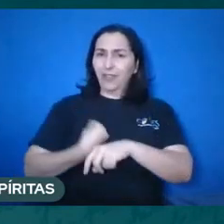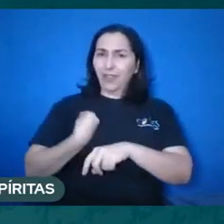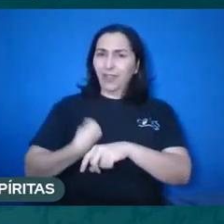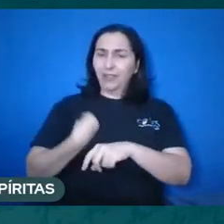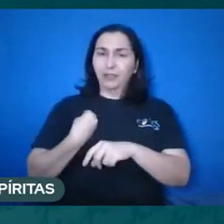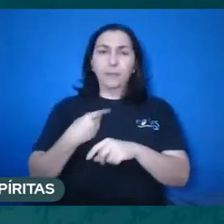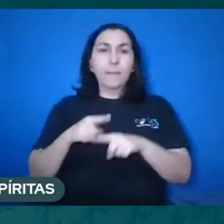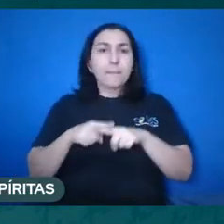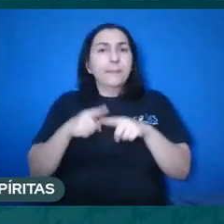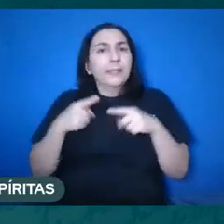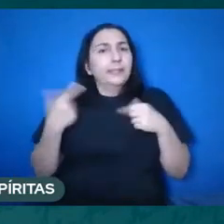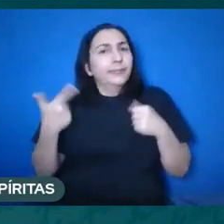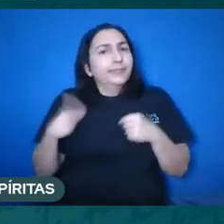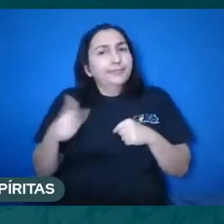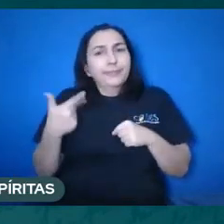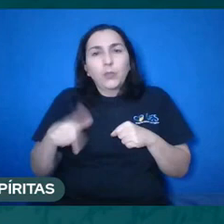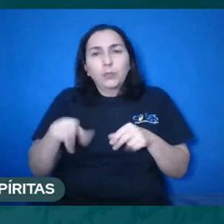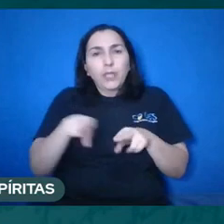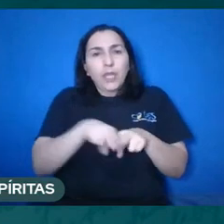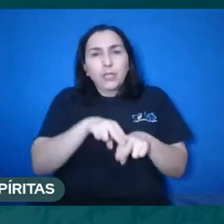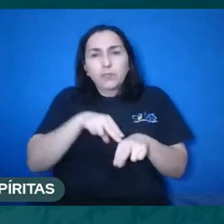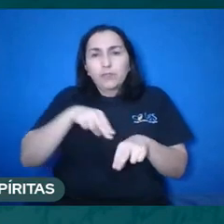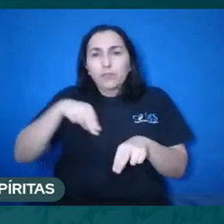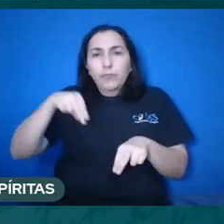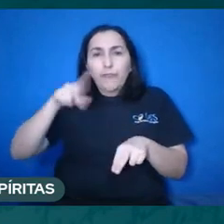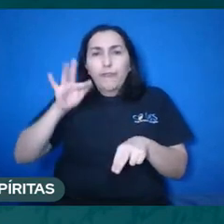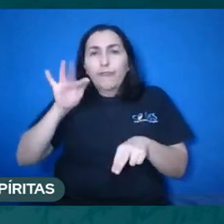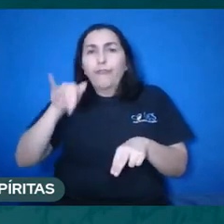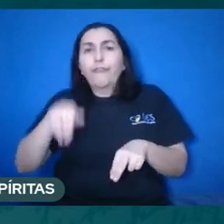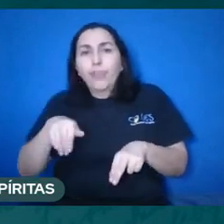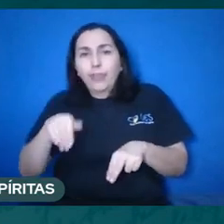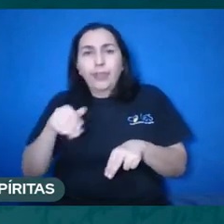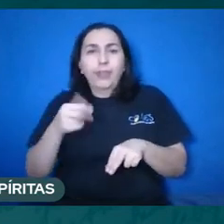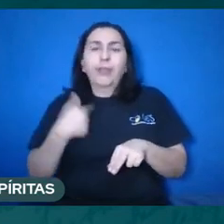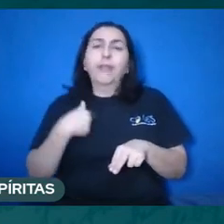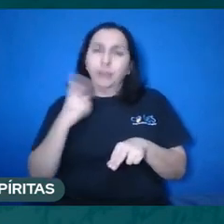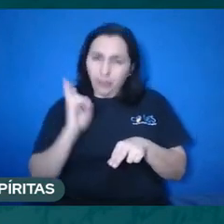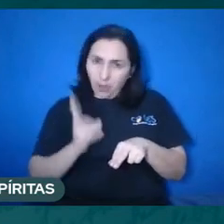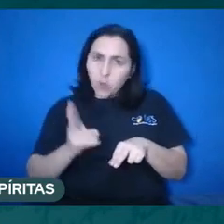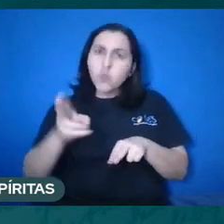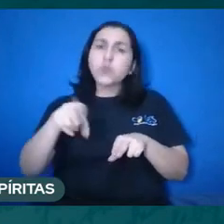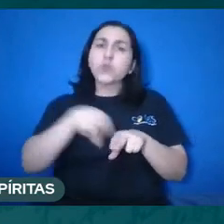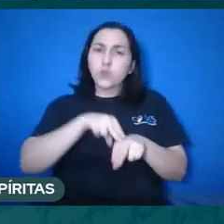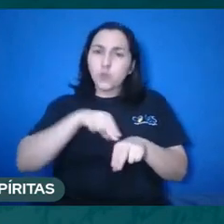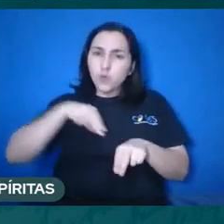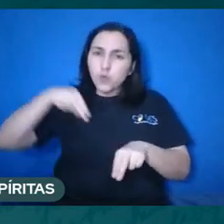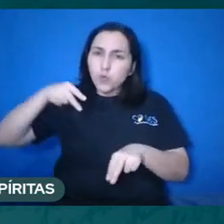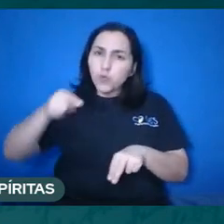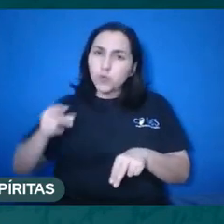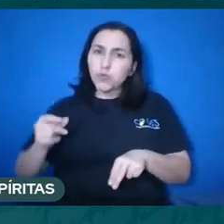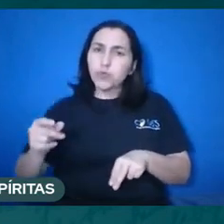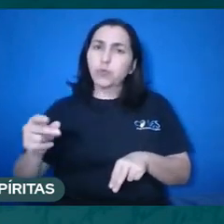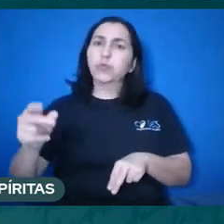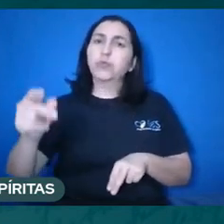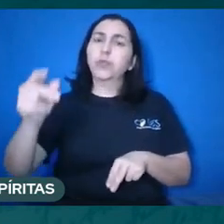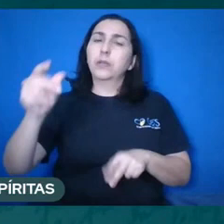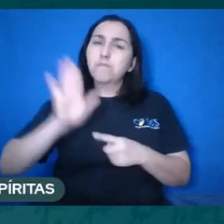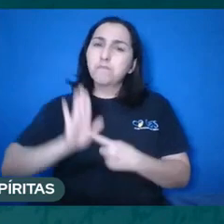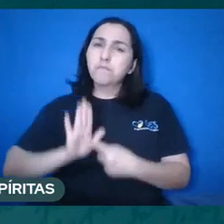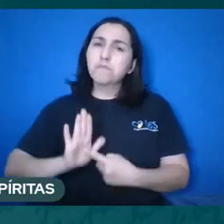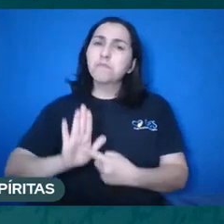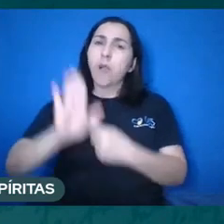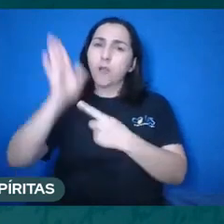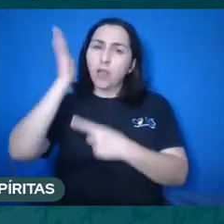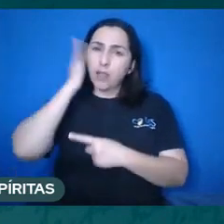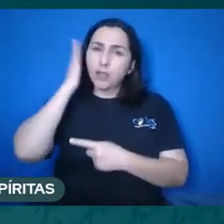término da vida com a desencarnação, então o espiritismo nos abre essas portas para entendermos a